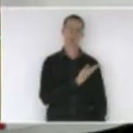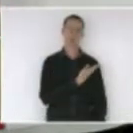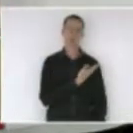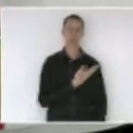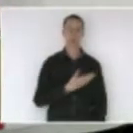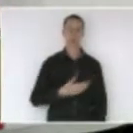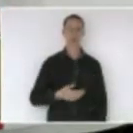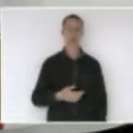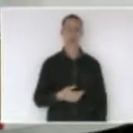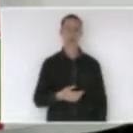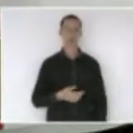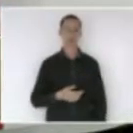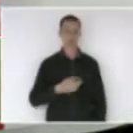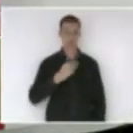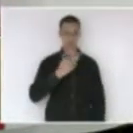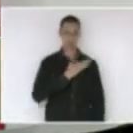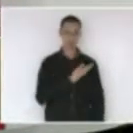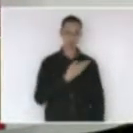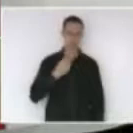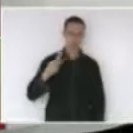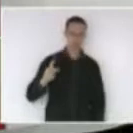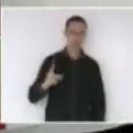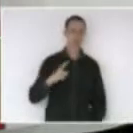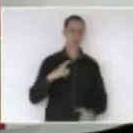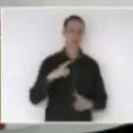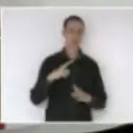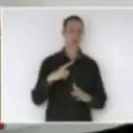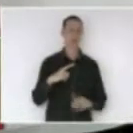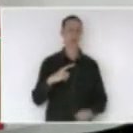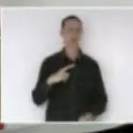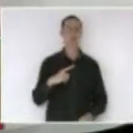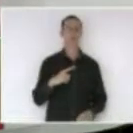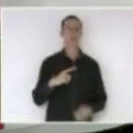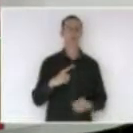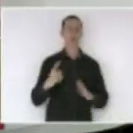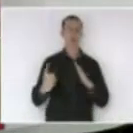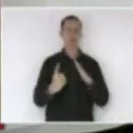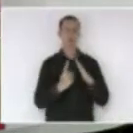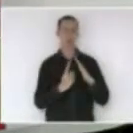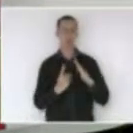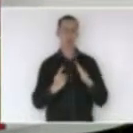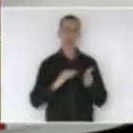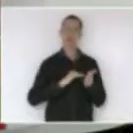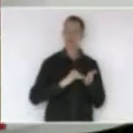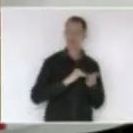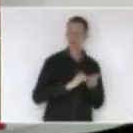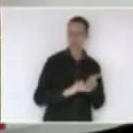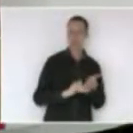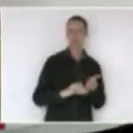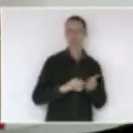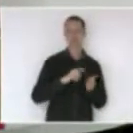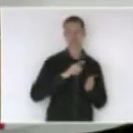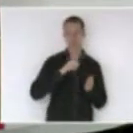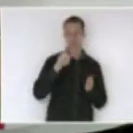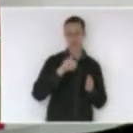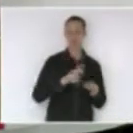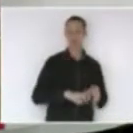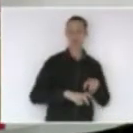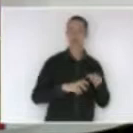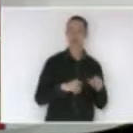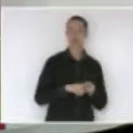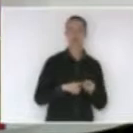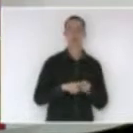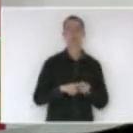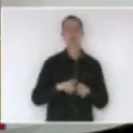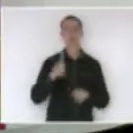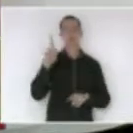entram pela porta da frente, tanto da Secretaria da Fazenda quanto do Palácio do Governo.